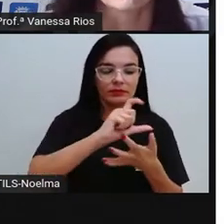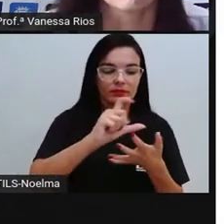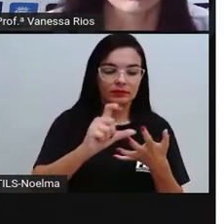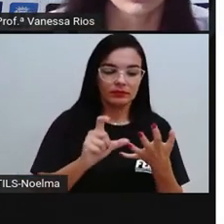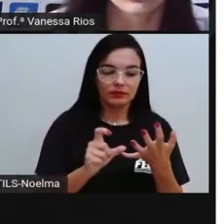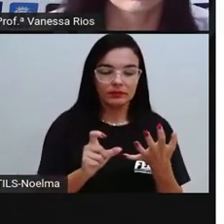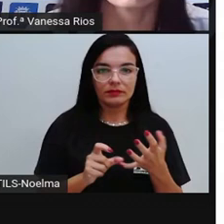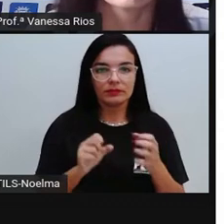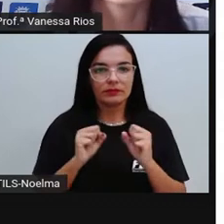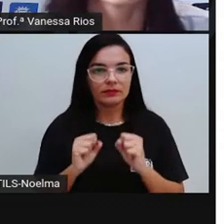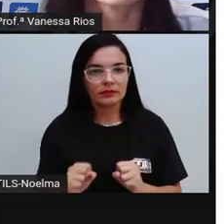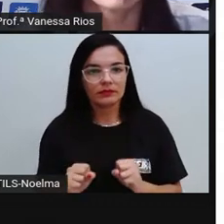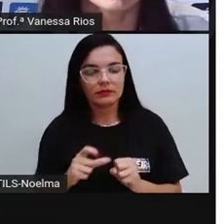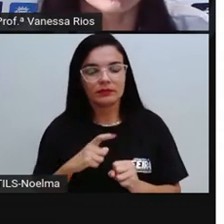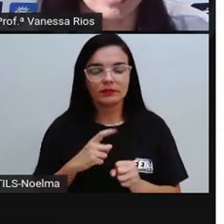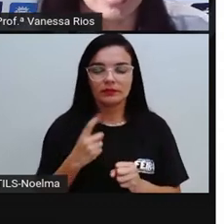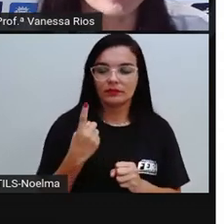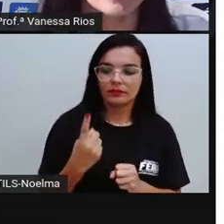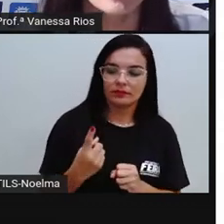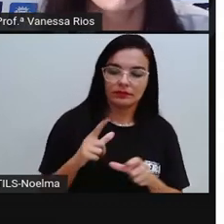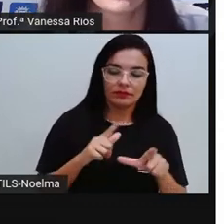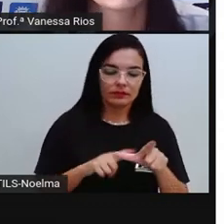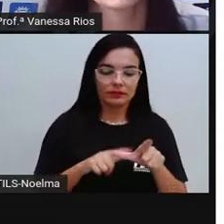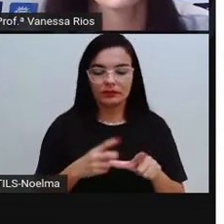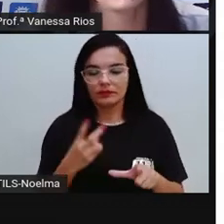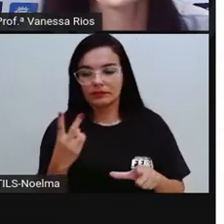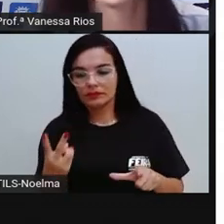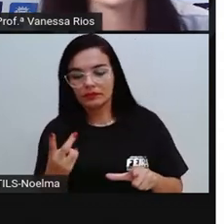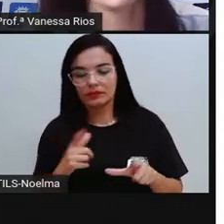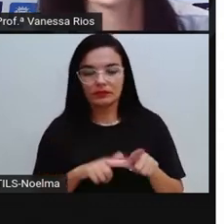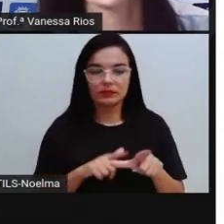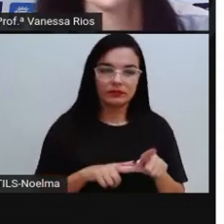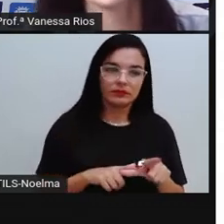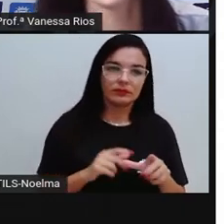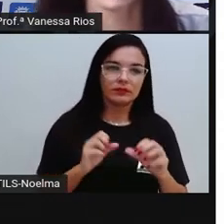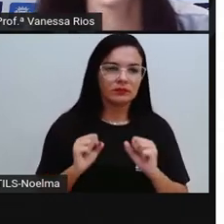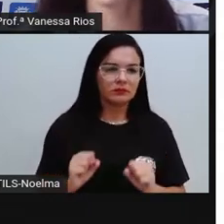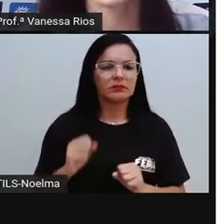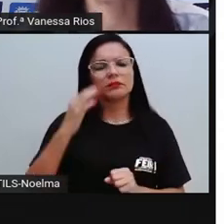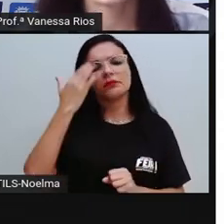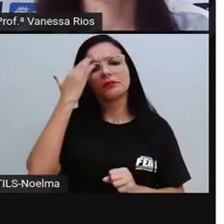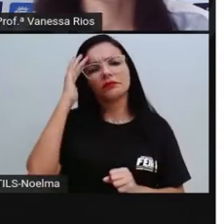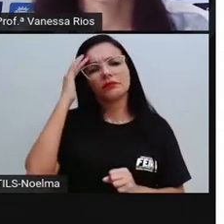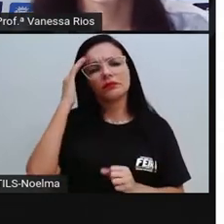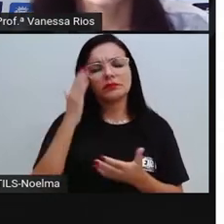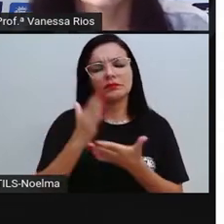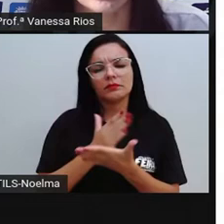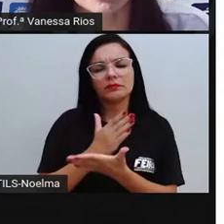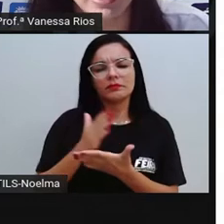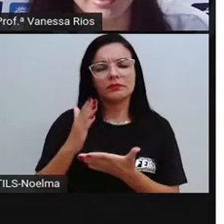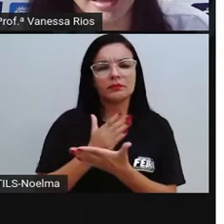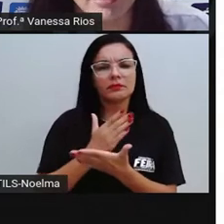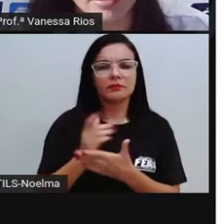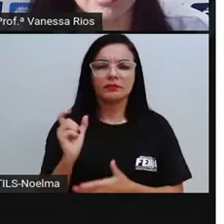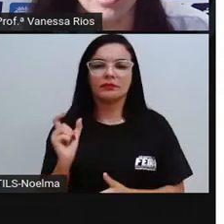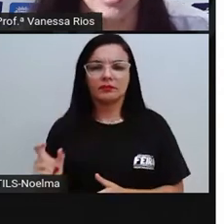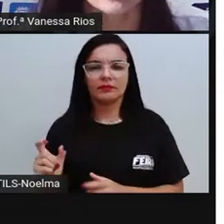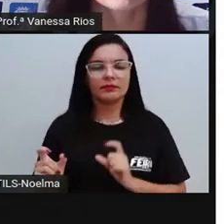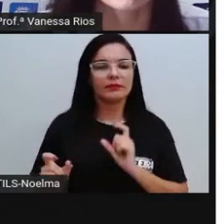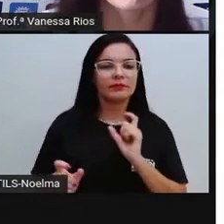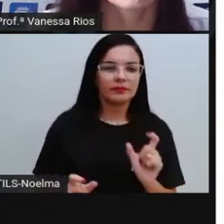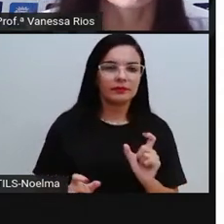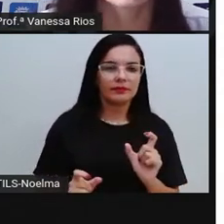letra, por duas, por três. Mas a gente pode entender as sílabas como pedaços das palavras.